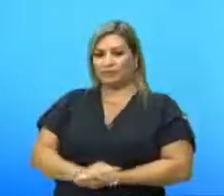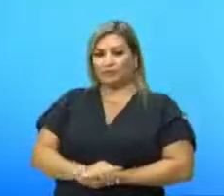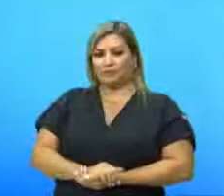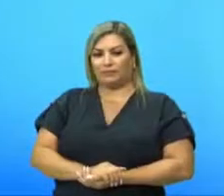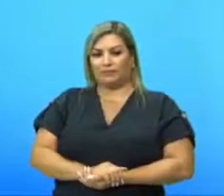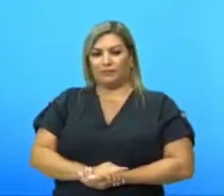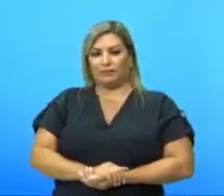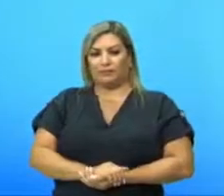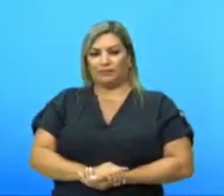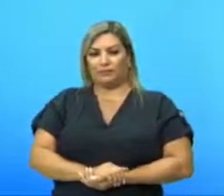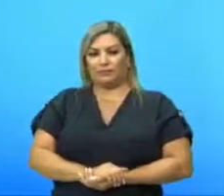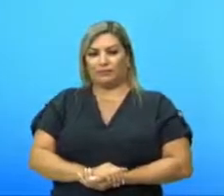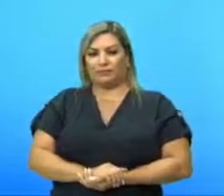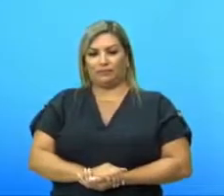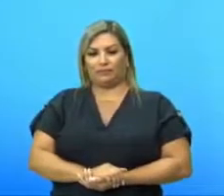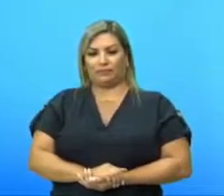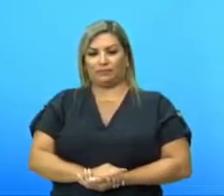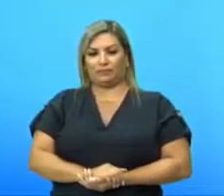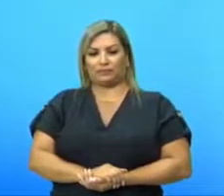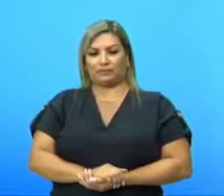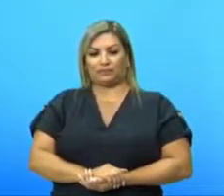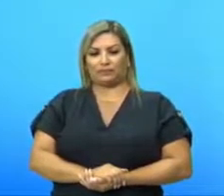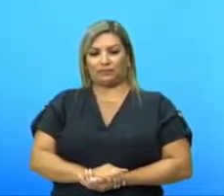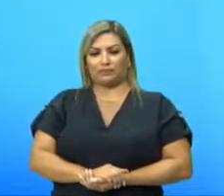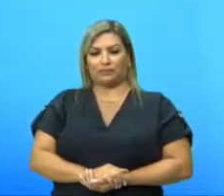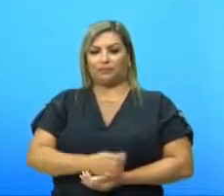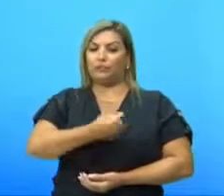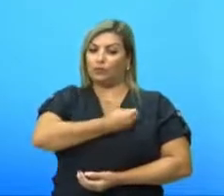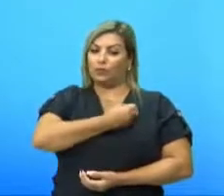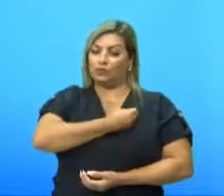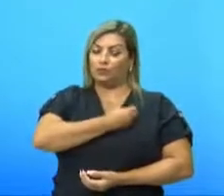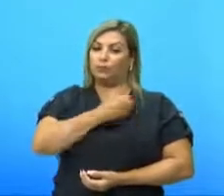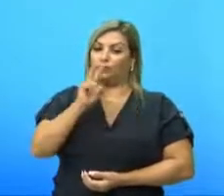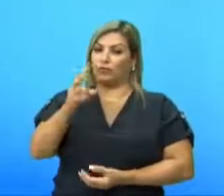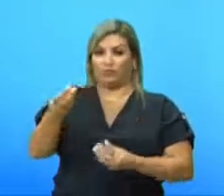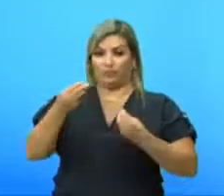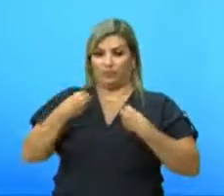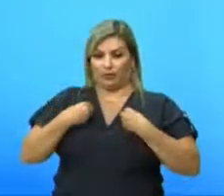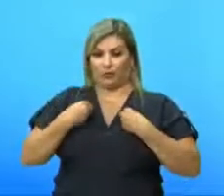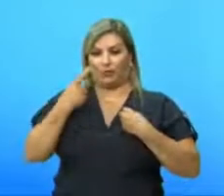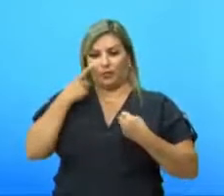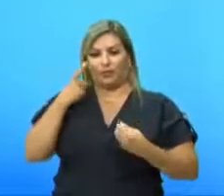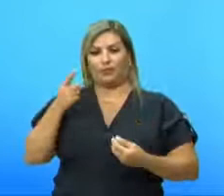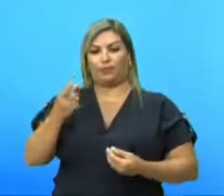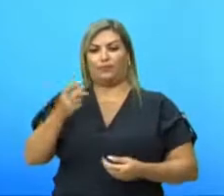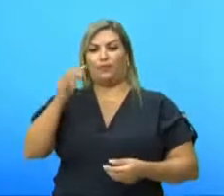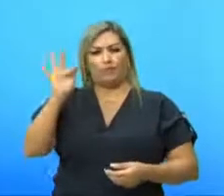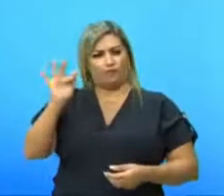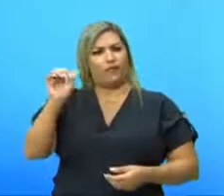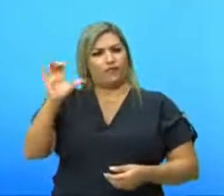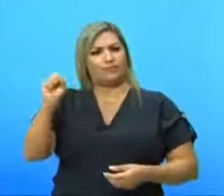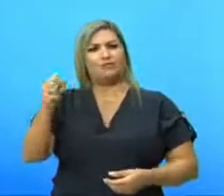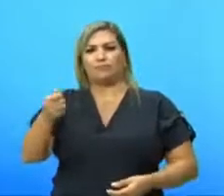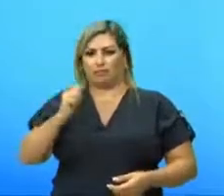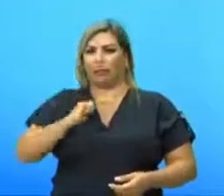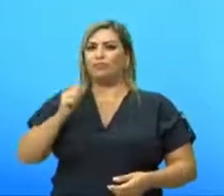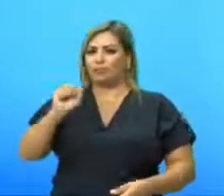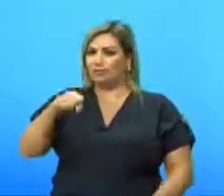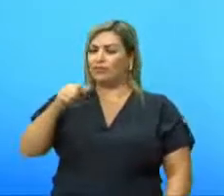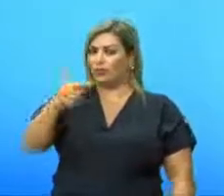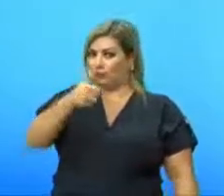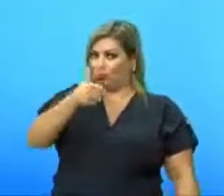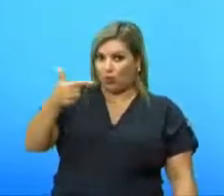Prosseguimento. Continue lá comigo. Então, eu vou colocar o número que foi me dado. Foi me dado o número de faces. Faces foi.